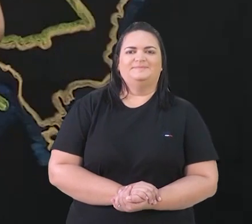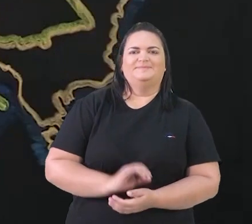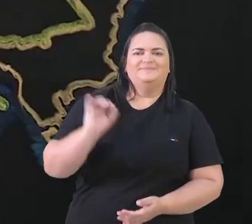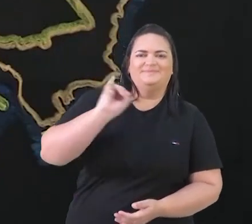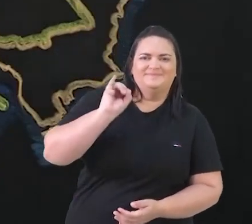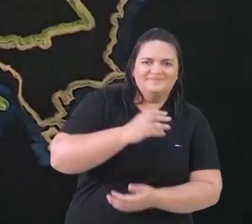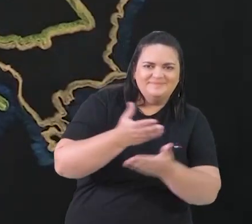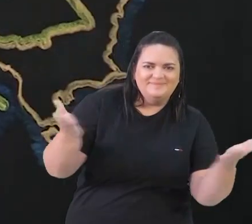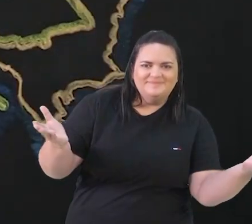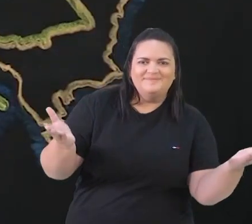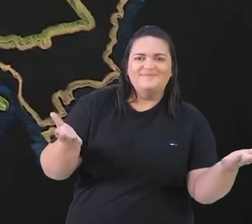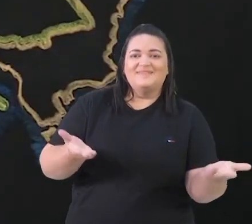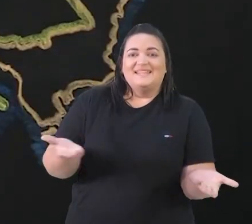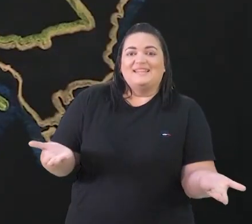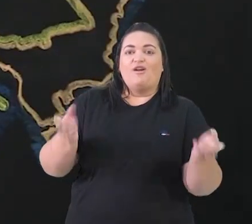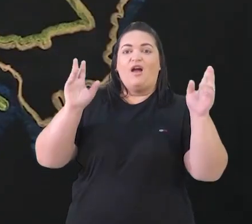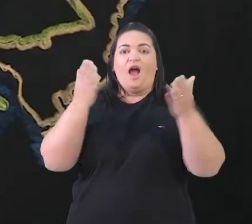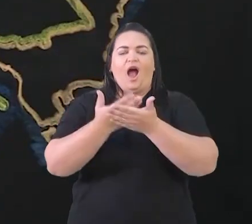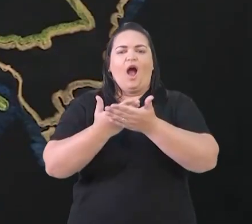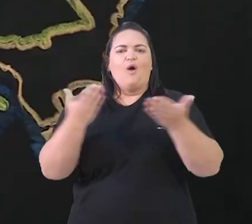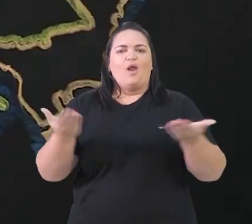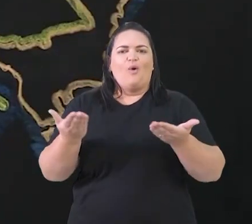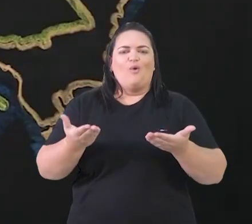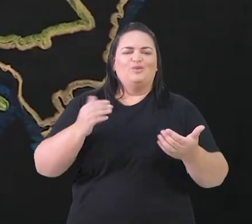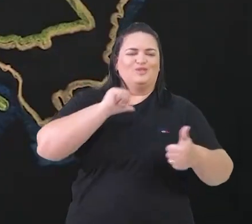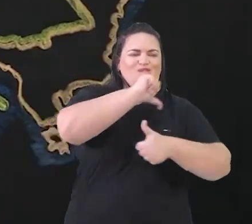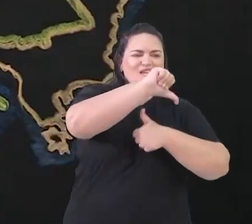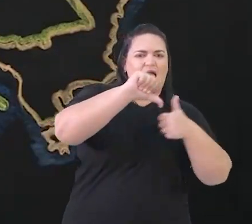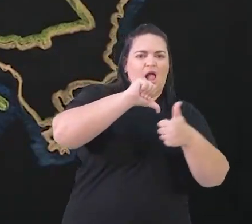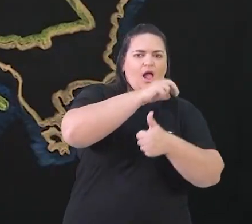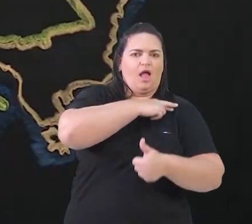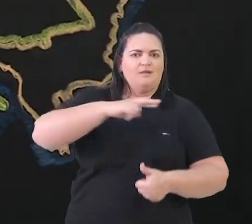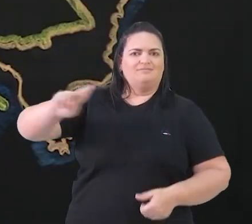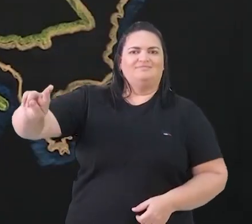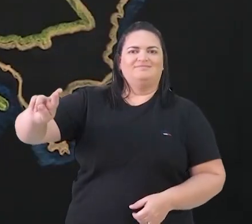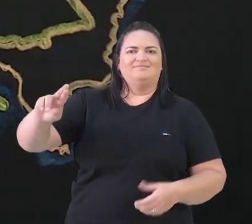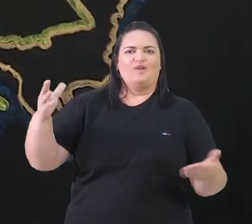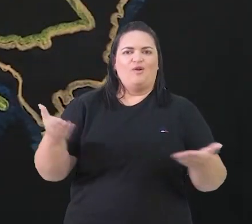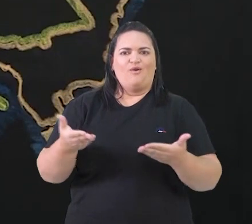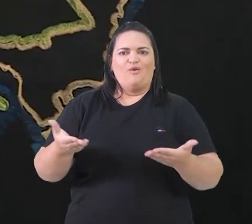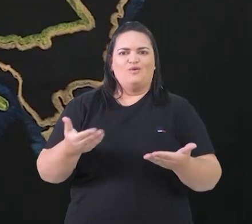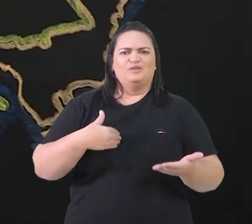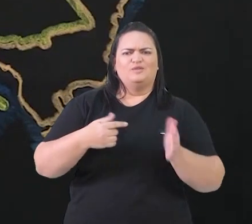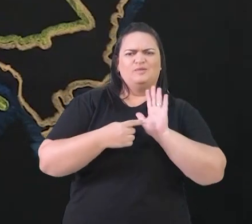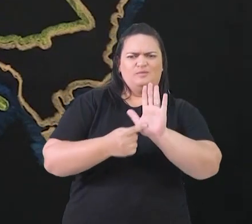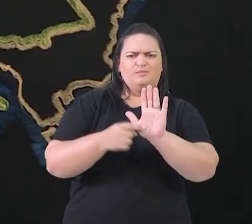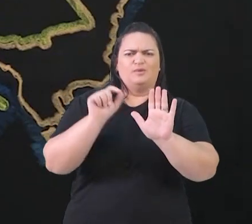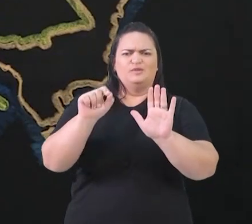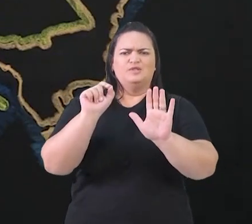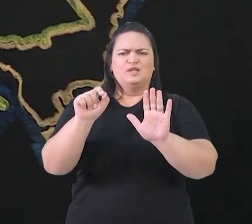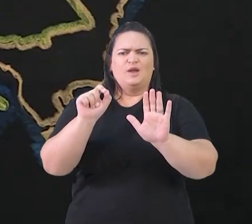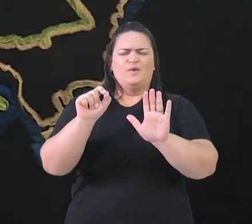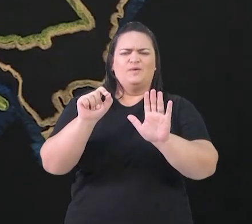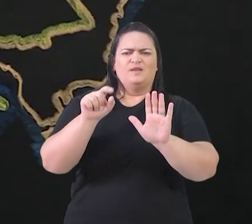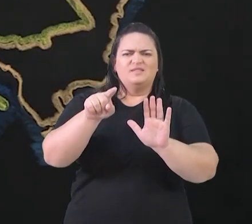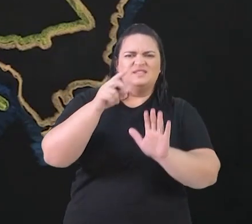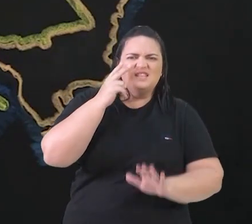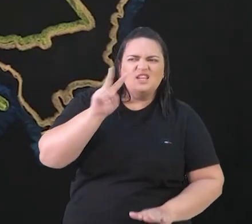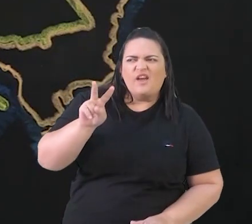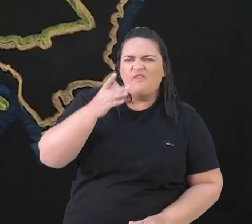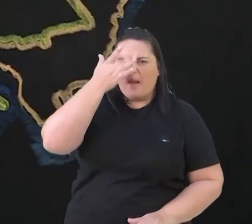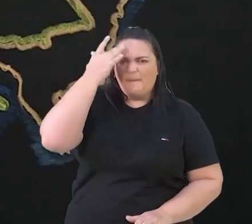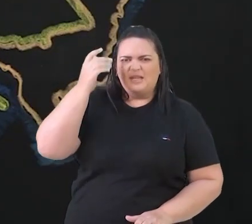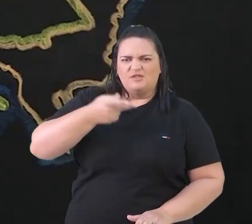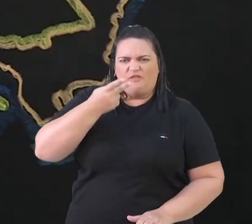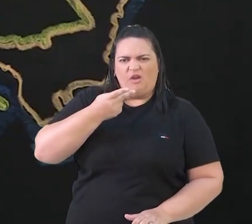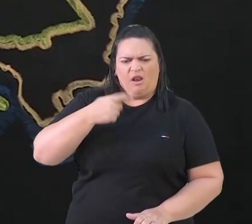Oi pessoal, na tela aula sobre reformas religiosas. Vou começar trazendo uma expressão do dia a dia. Você já ouviu alguém dizer que